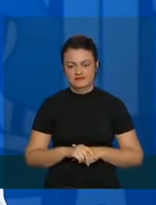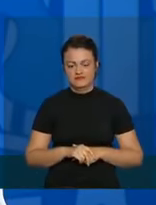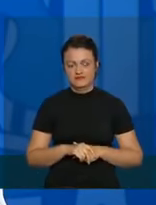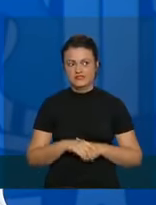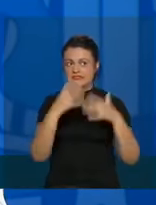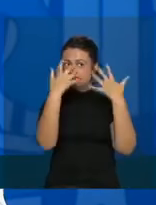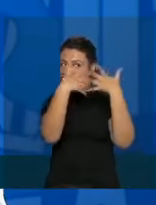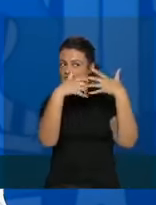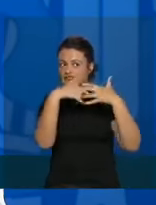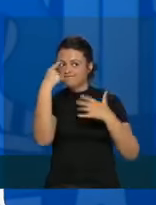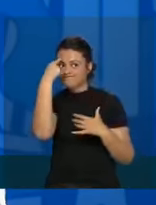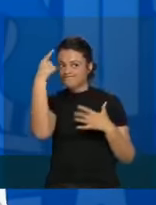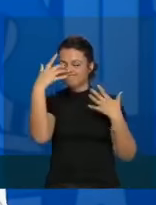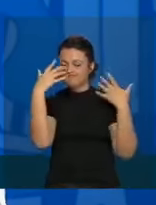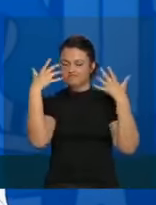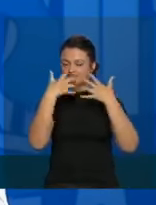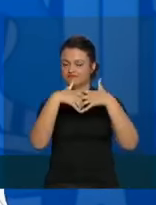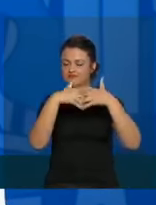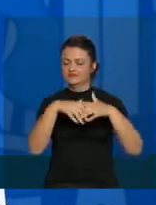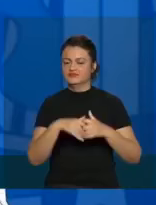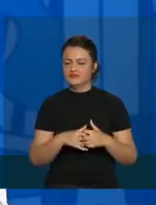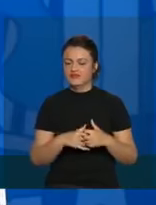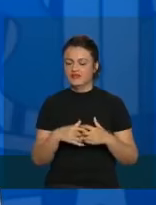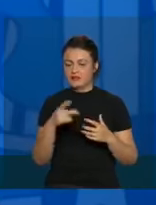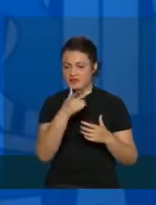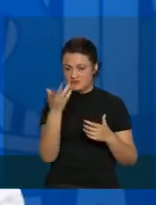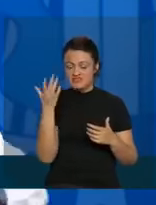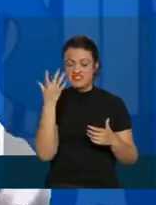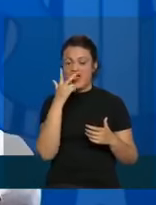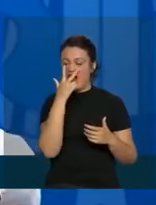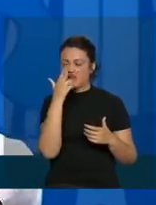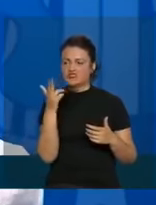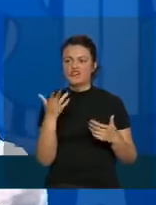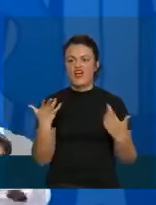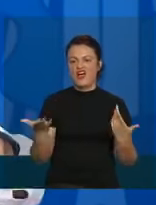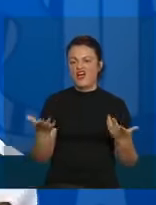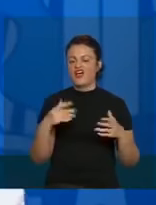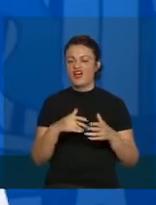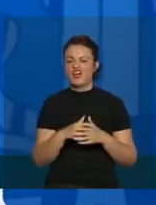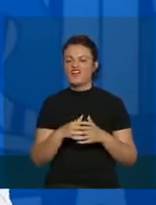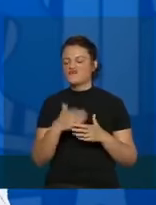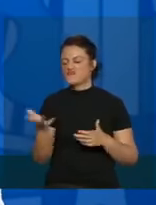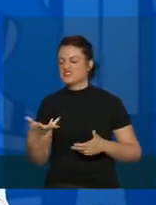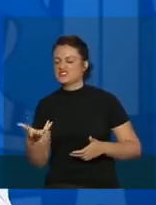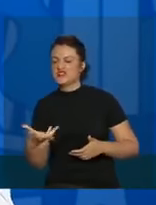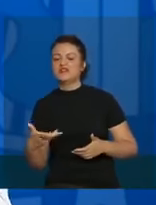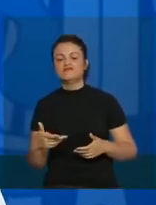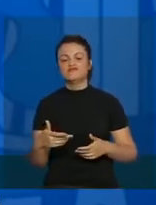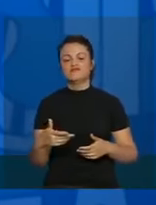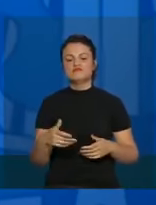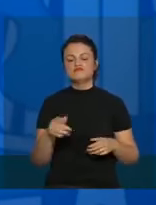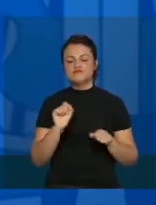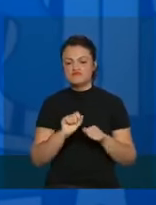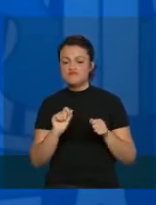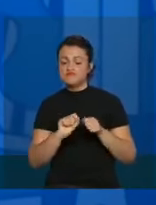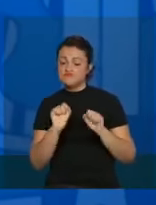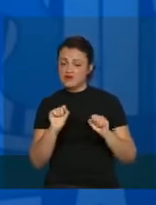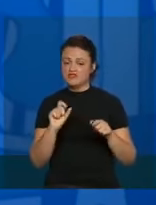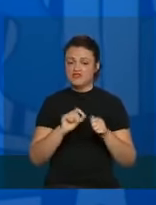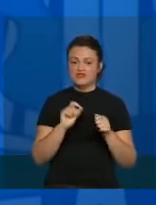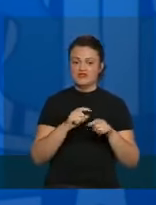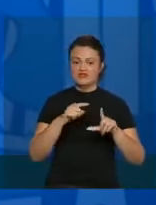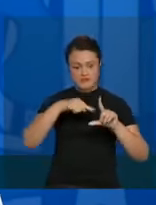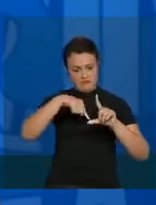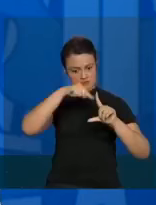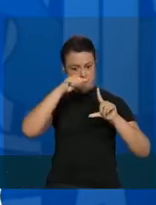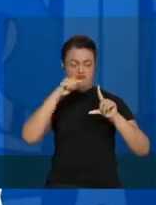Muito bom para fazer as reflexões. Aqueles que acham que devem, ah, eu vou acelerar, a gente pode fazer uma segunda ou pico